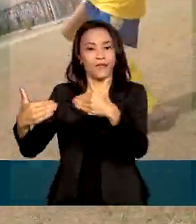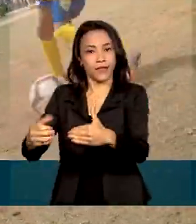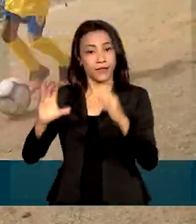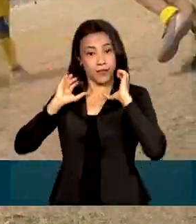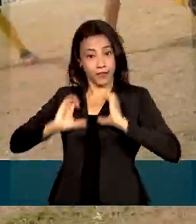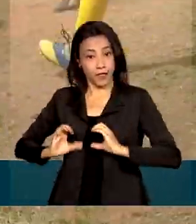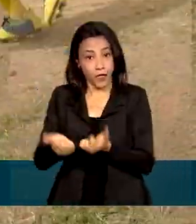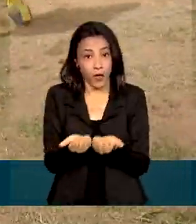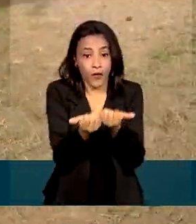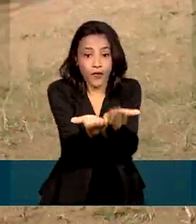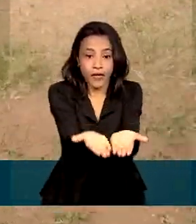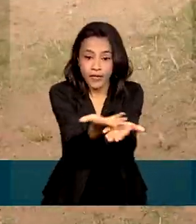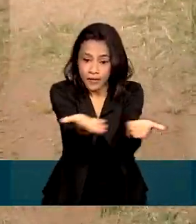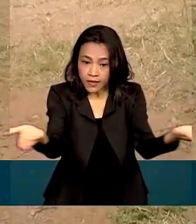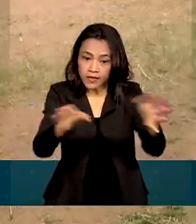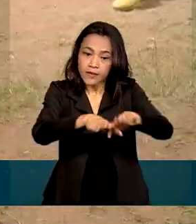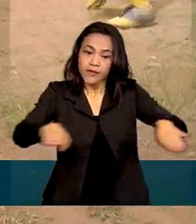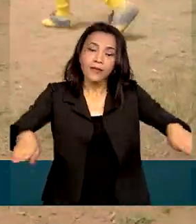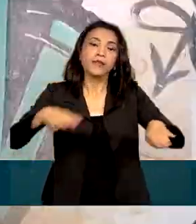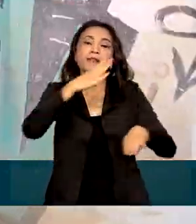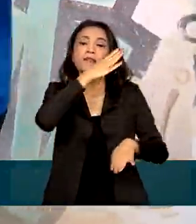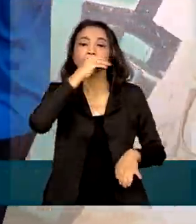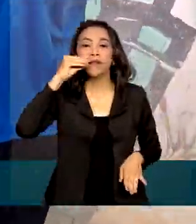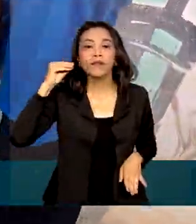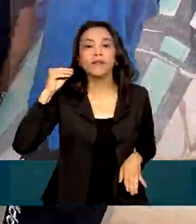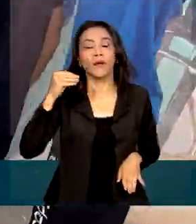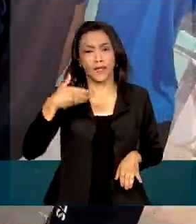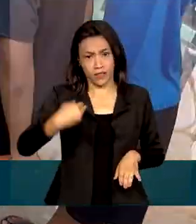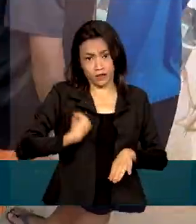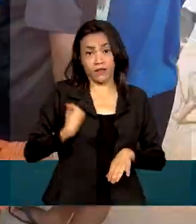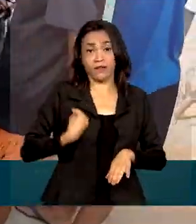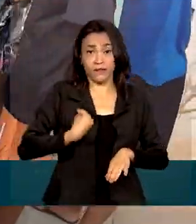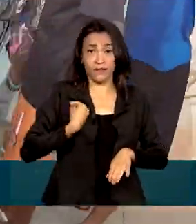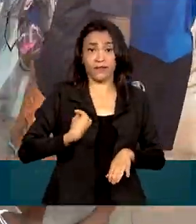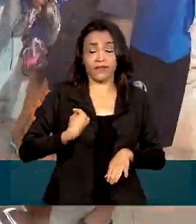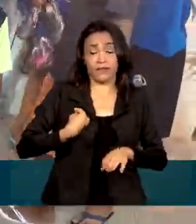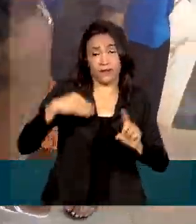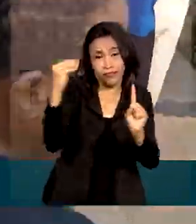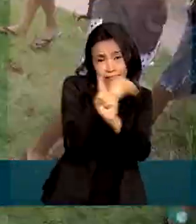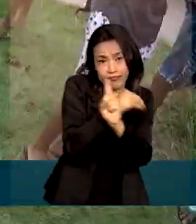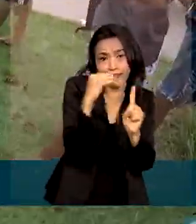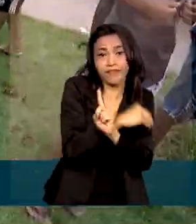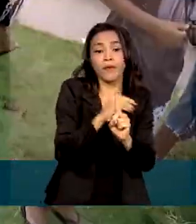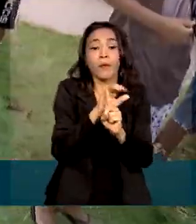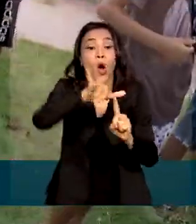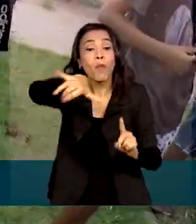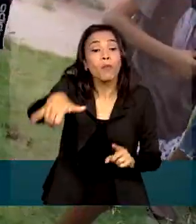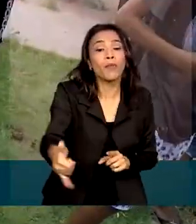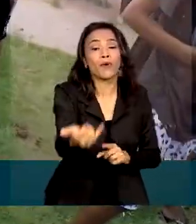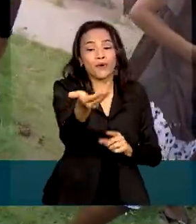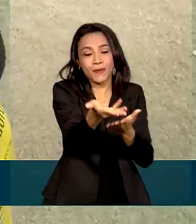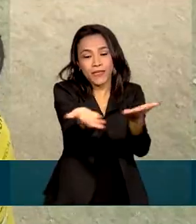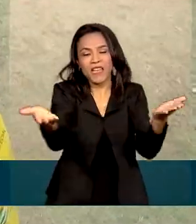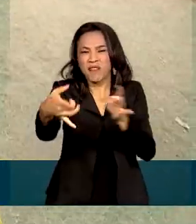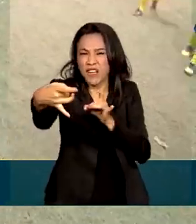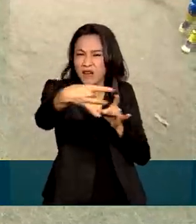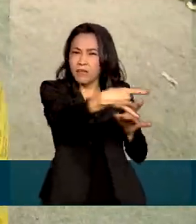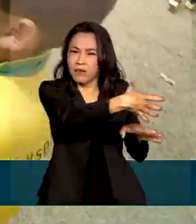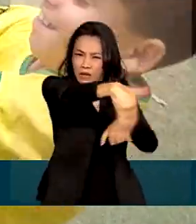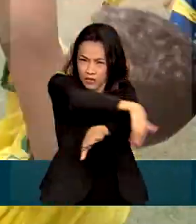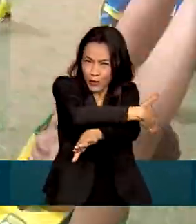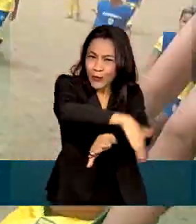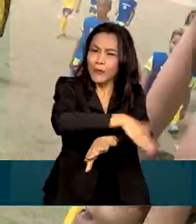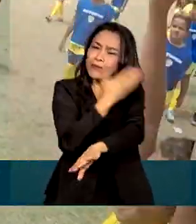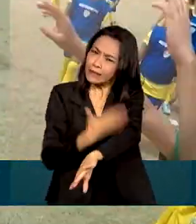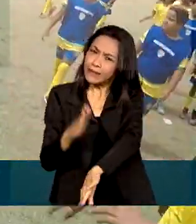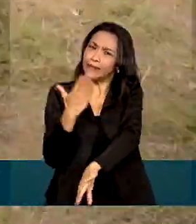que oferece às crianças e aos adolescentes em situação de vulnerabilidade uma oportunidade para deixar as ruas e